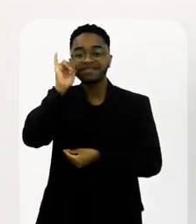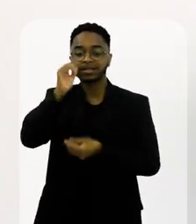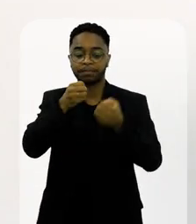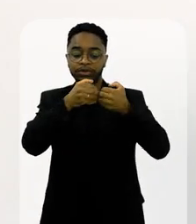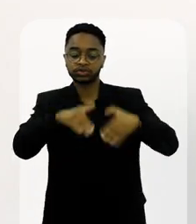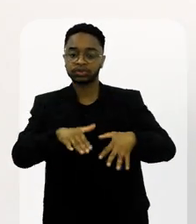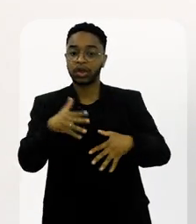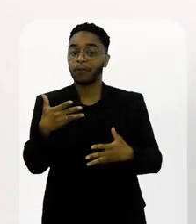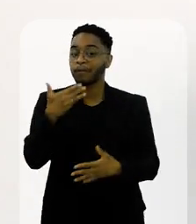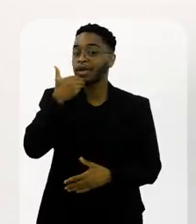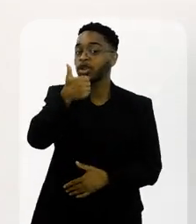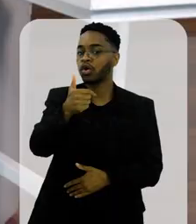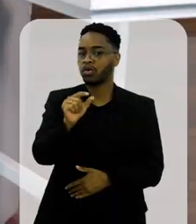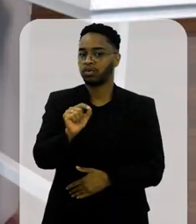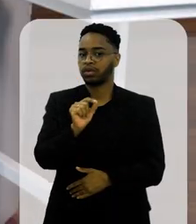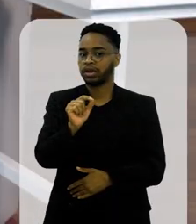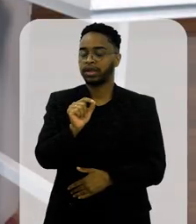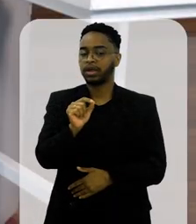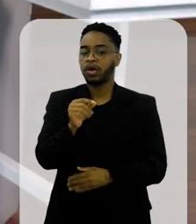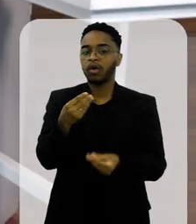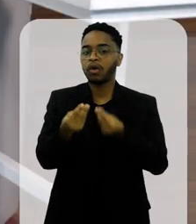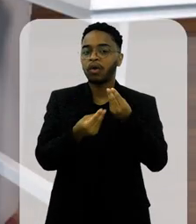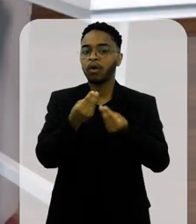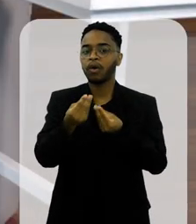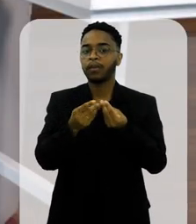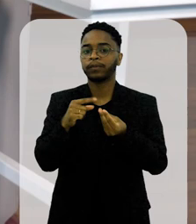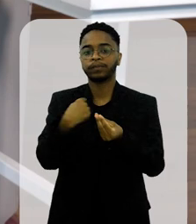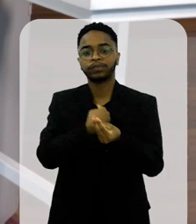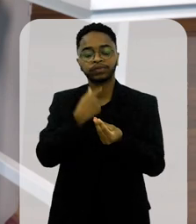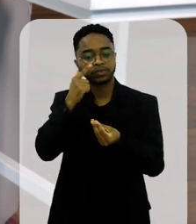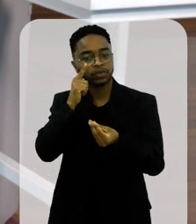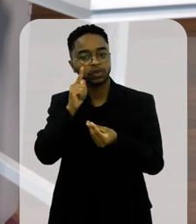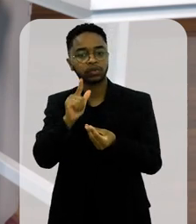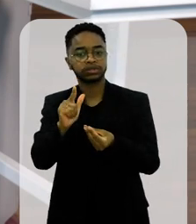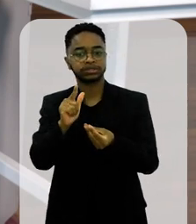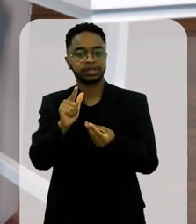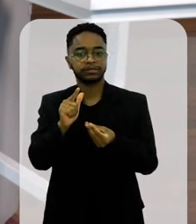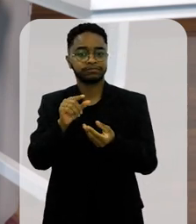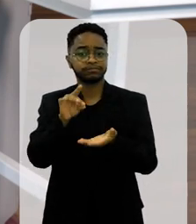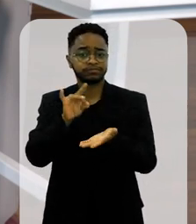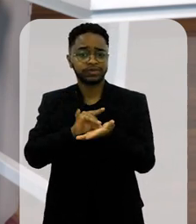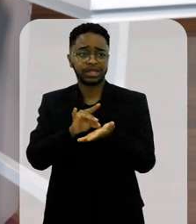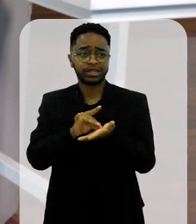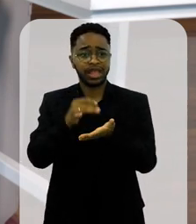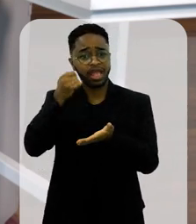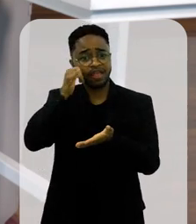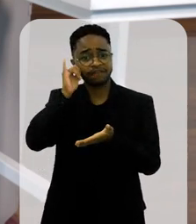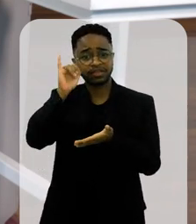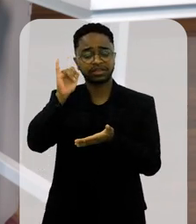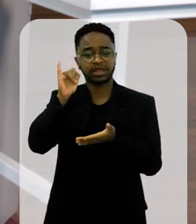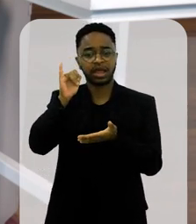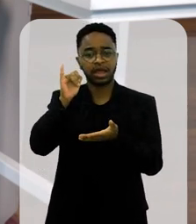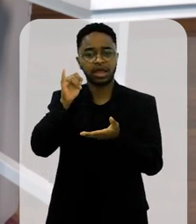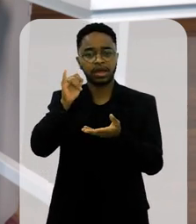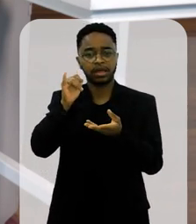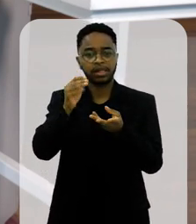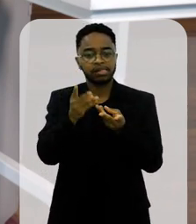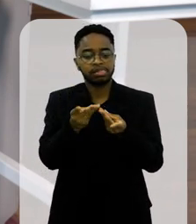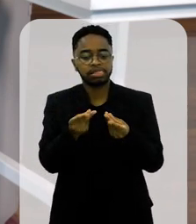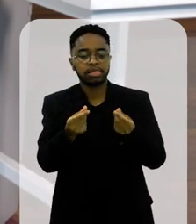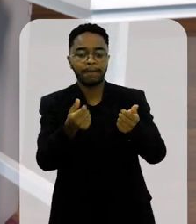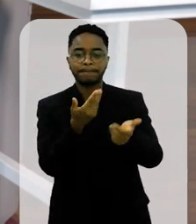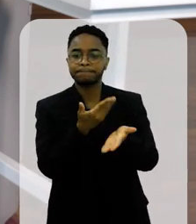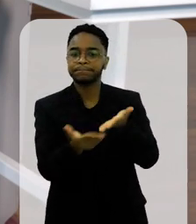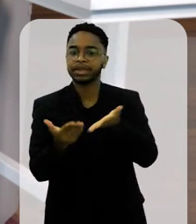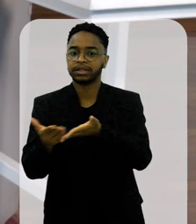o que a gente tem de melhor. A essência. Ou seja, o quanto a gente não deixa que isso faça com que os nossos espetáculos sejam pasteurizados, com que o que está